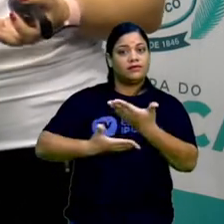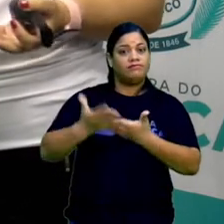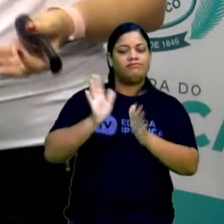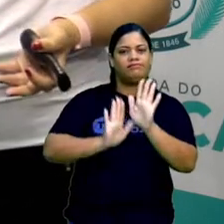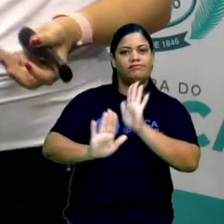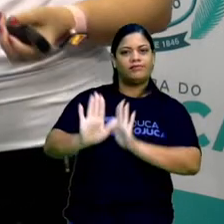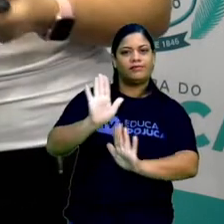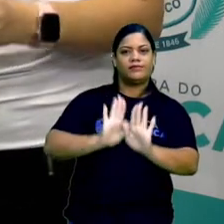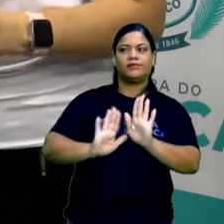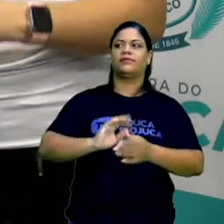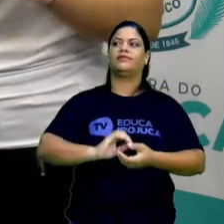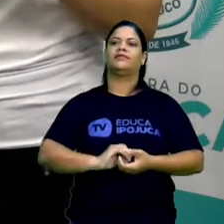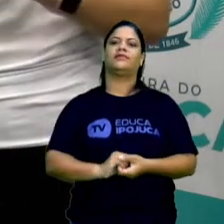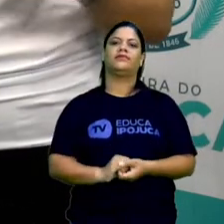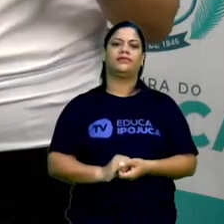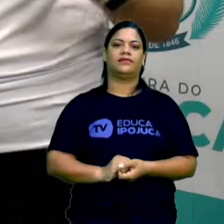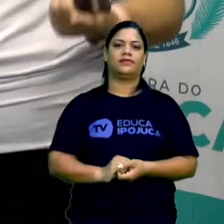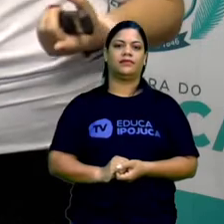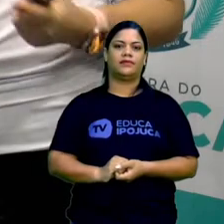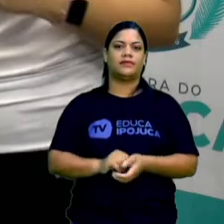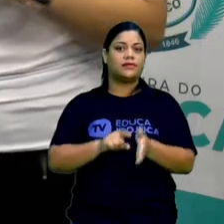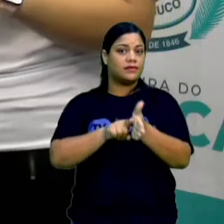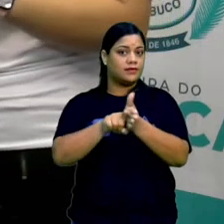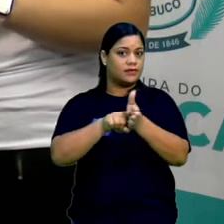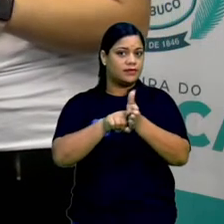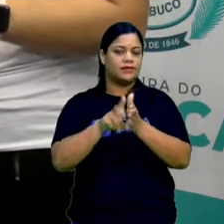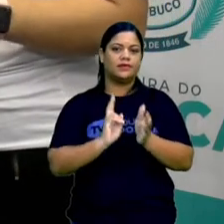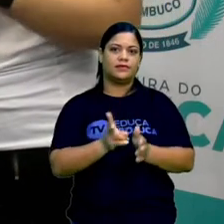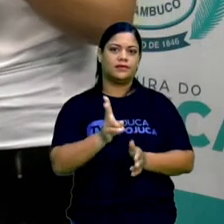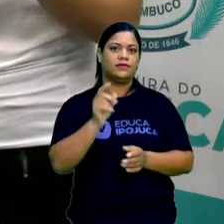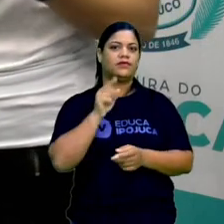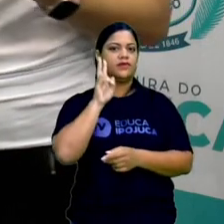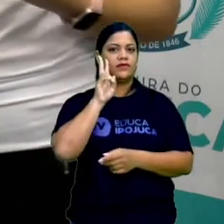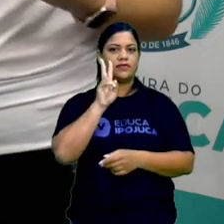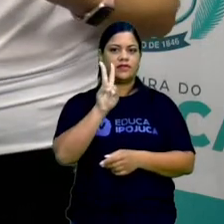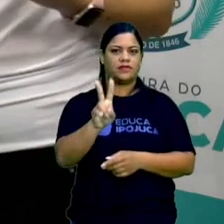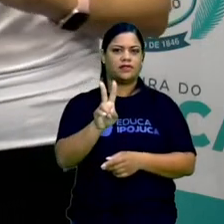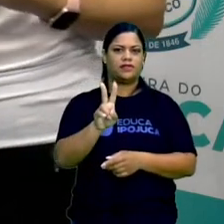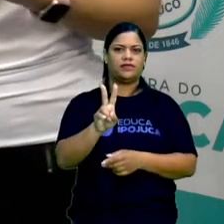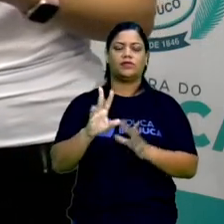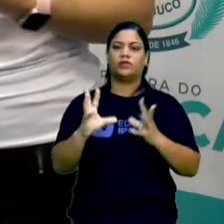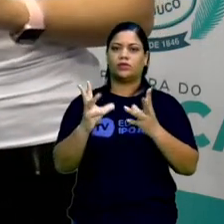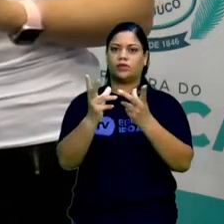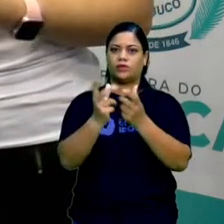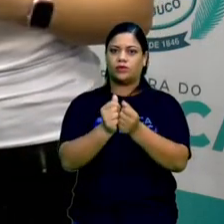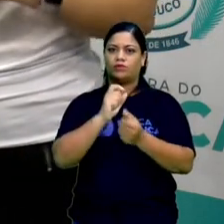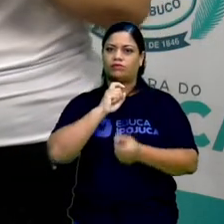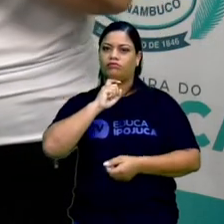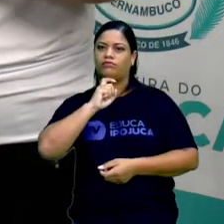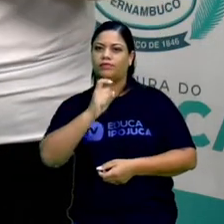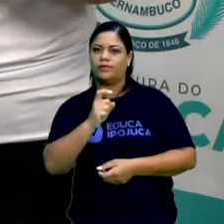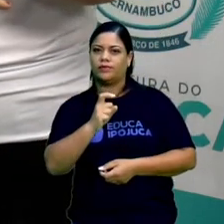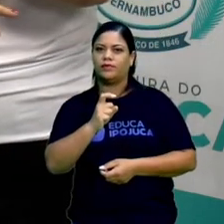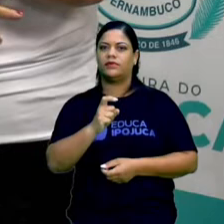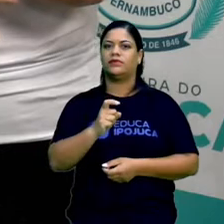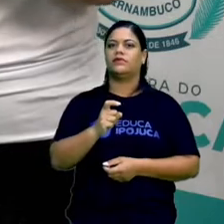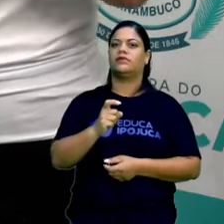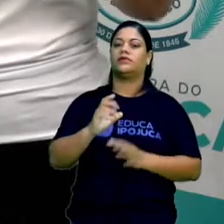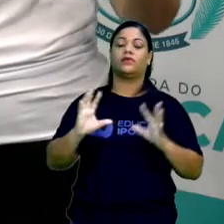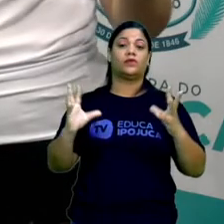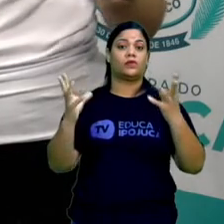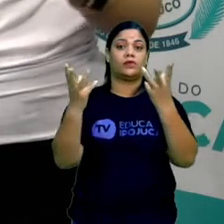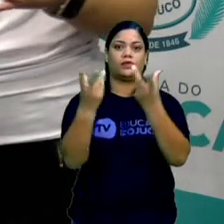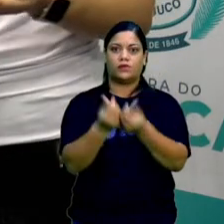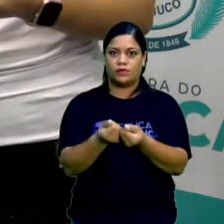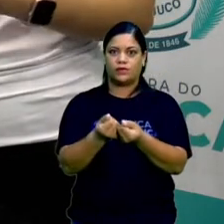confiar totalmente. Então, vamos pesquisar. Toda vez que você vir todos, tudo, ninguém, então, estou falando para